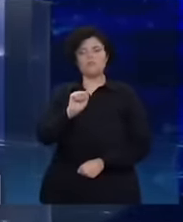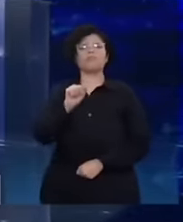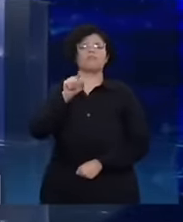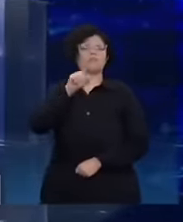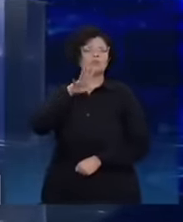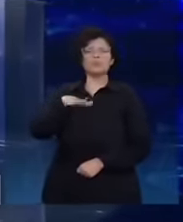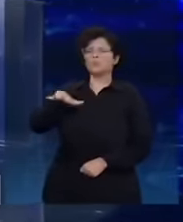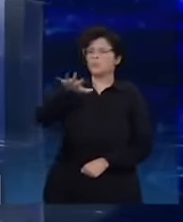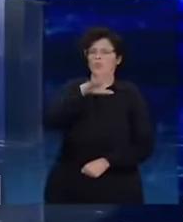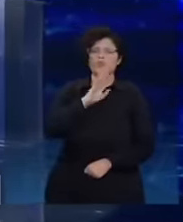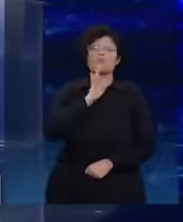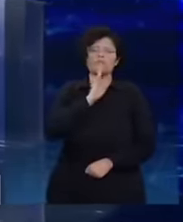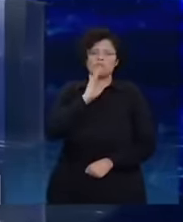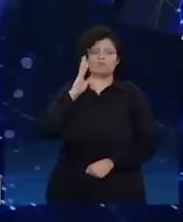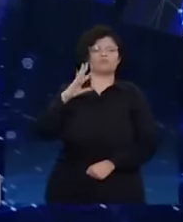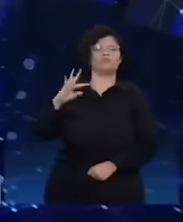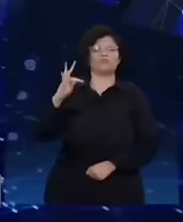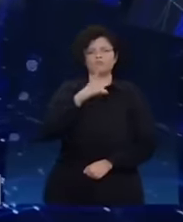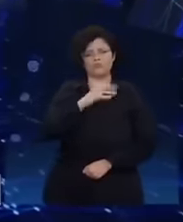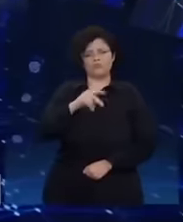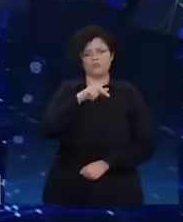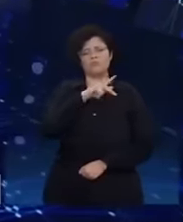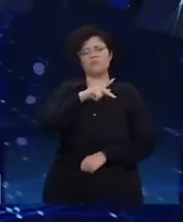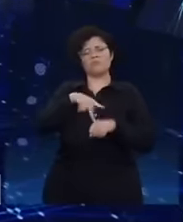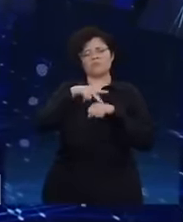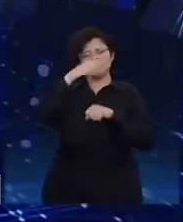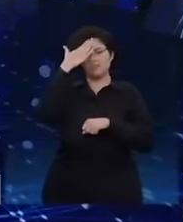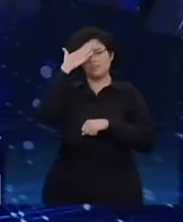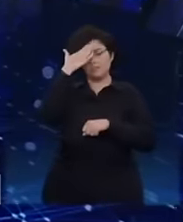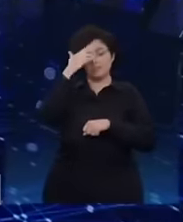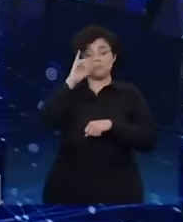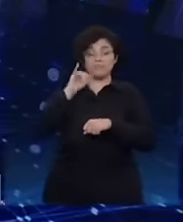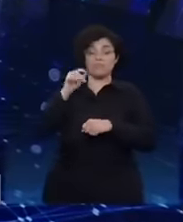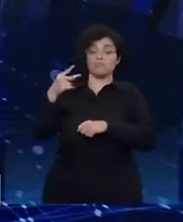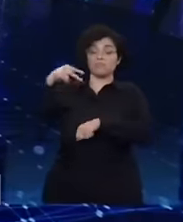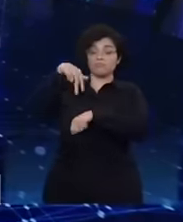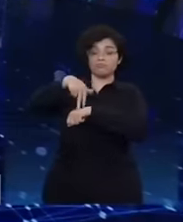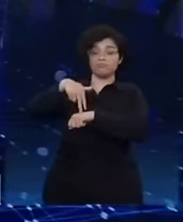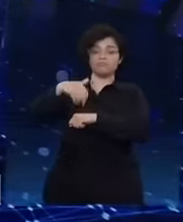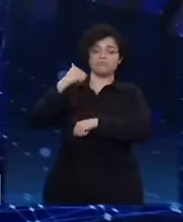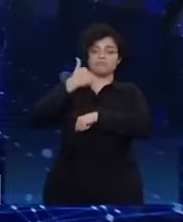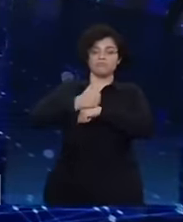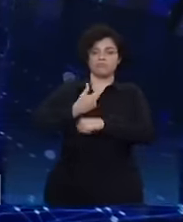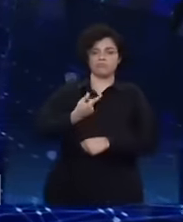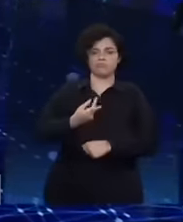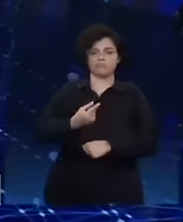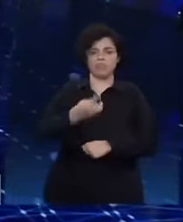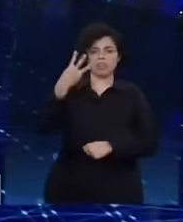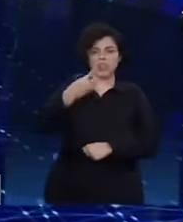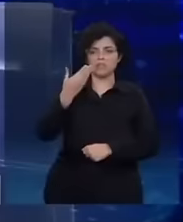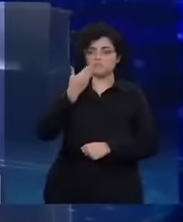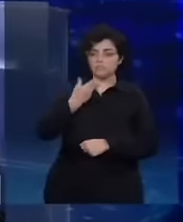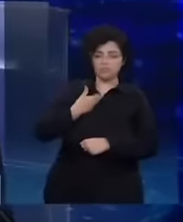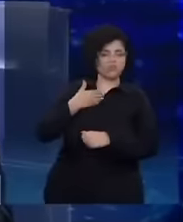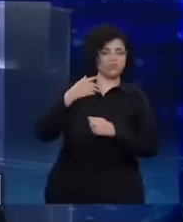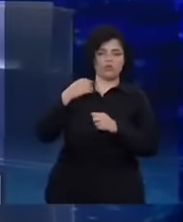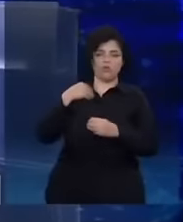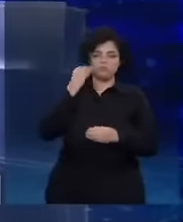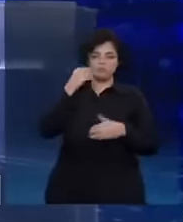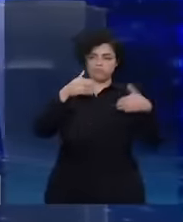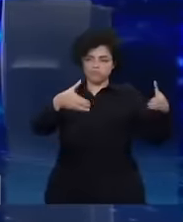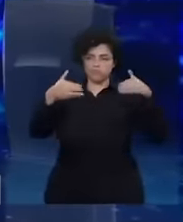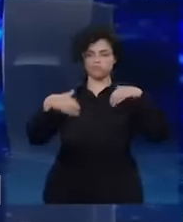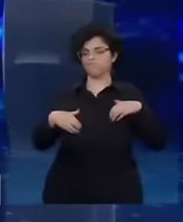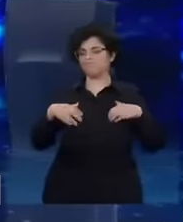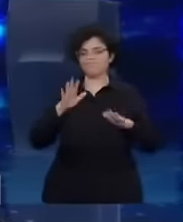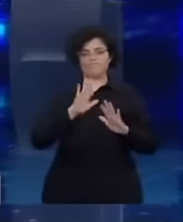se eu quisesse acreditar em mandato perpétuo, eu teria aceito o terceiro mandato quando me propuseram. Eu acho que quem acha